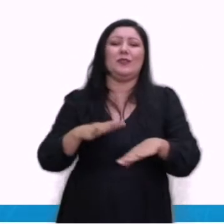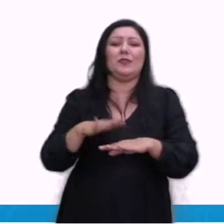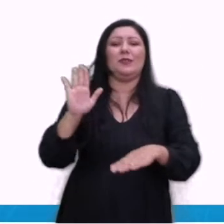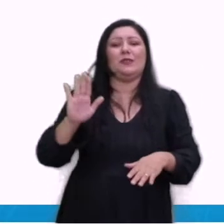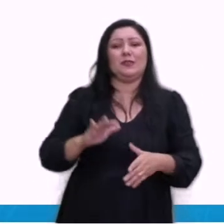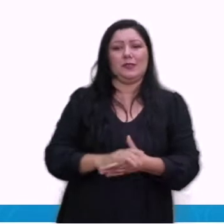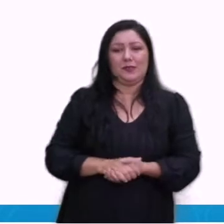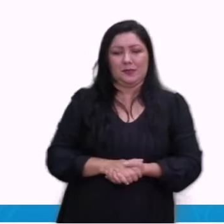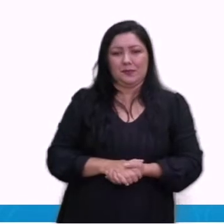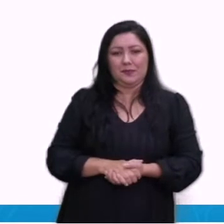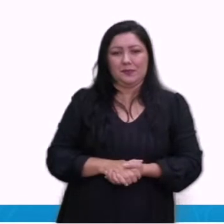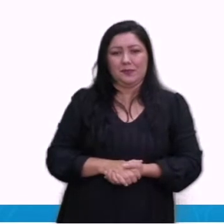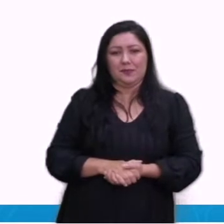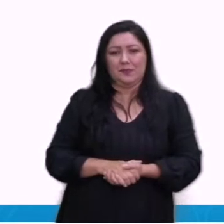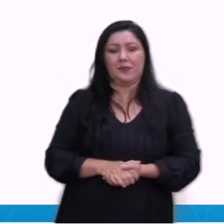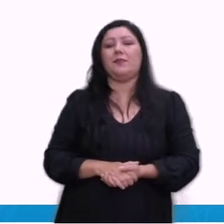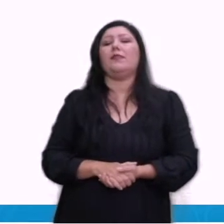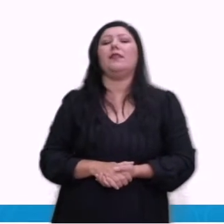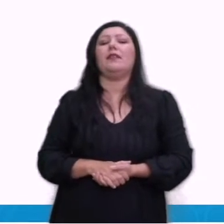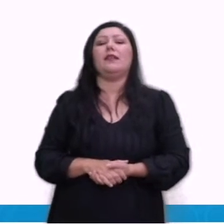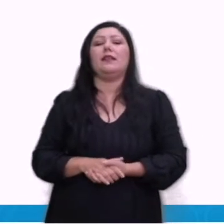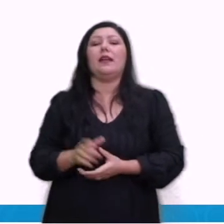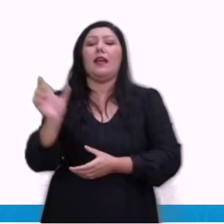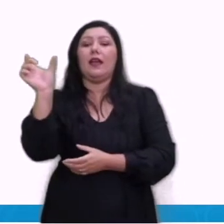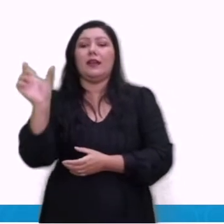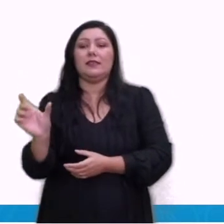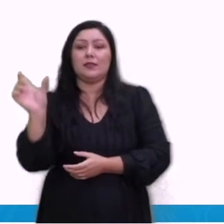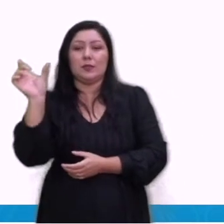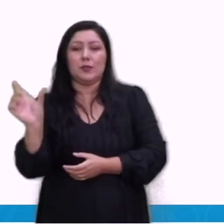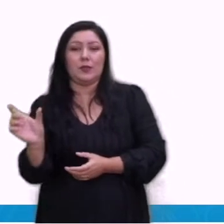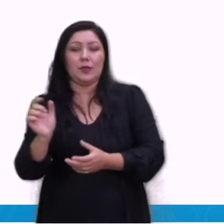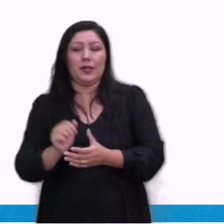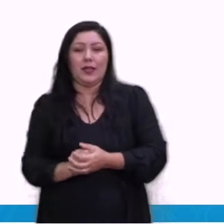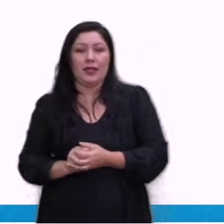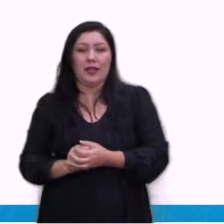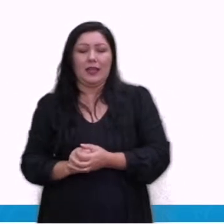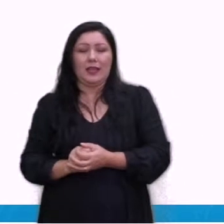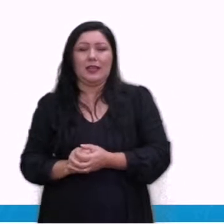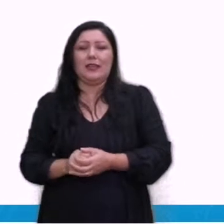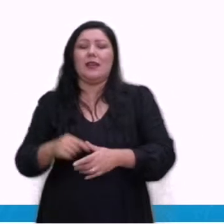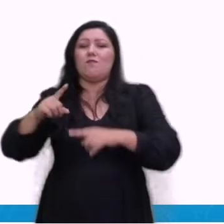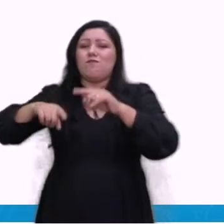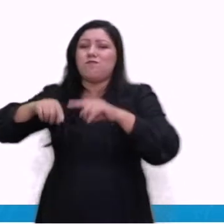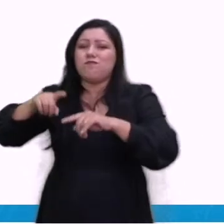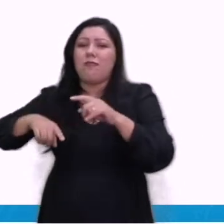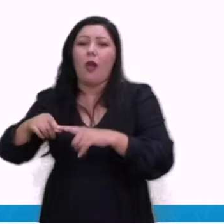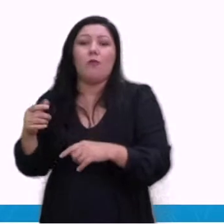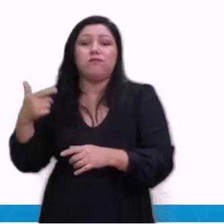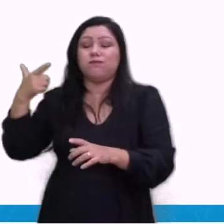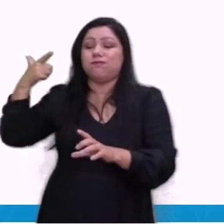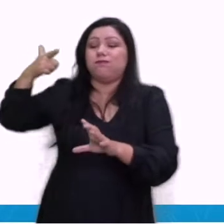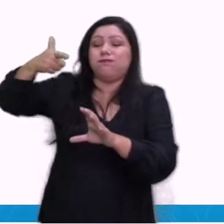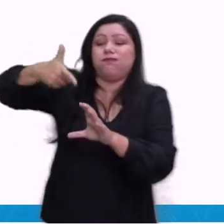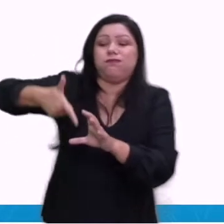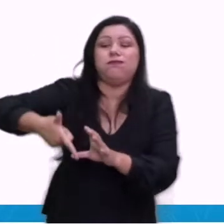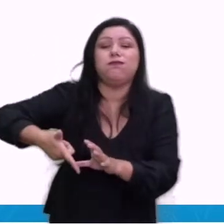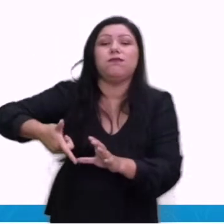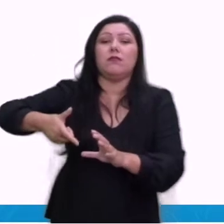Árabes, aqui essa Península Arábica, ela é a grande produtora de petróleo mundial.